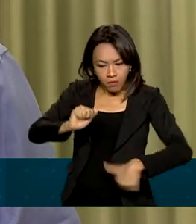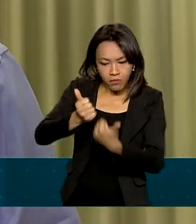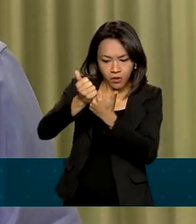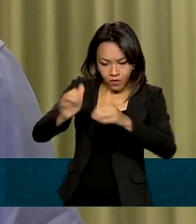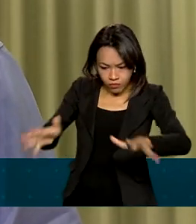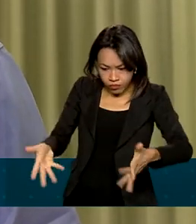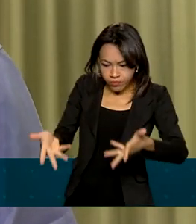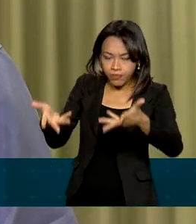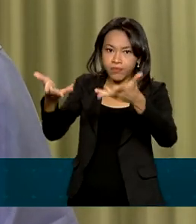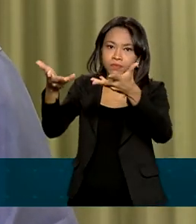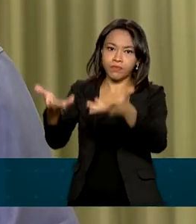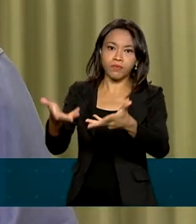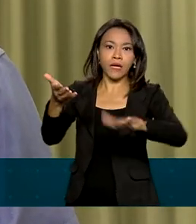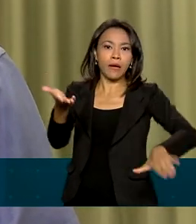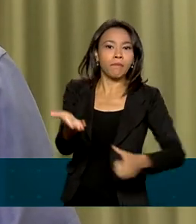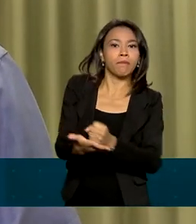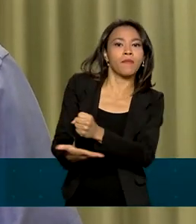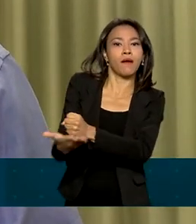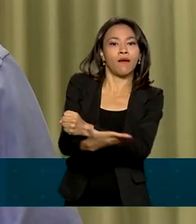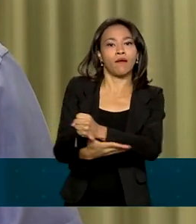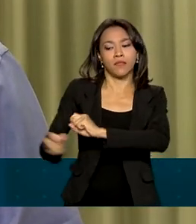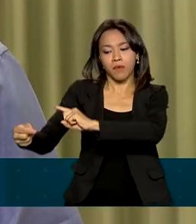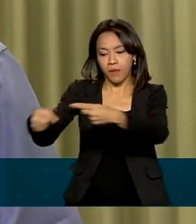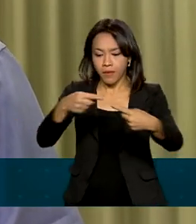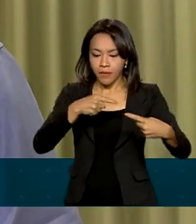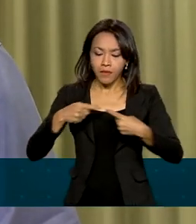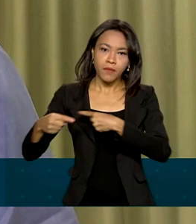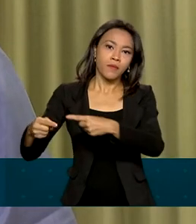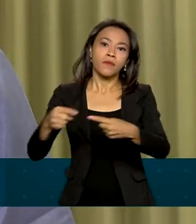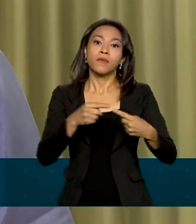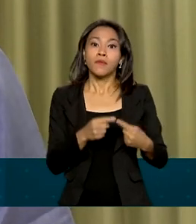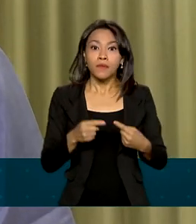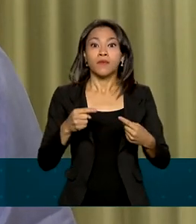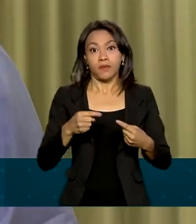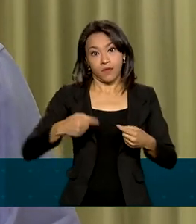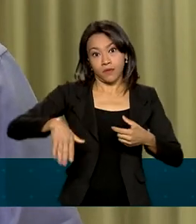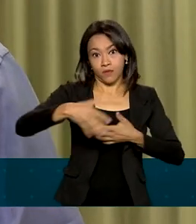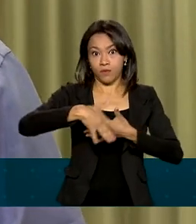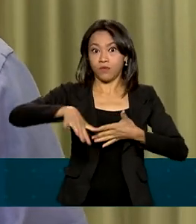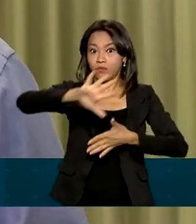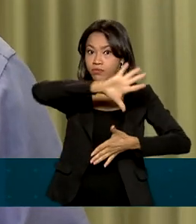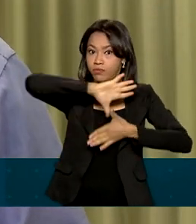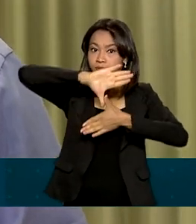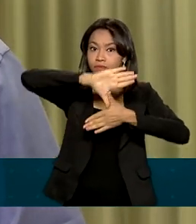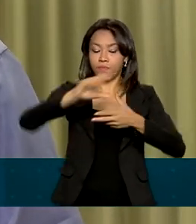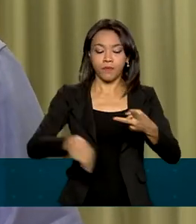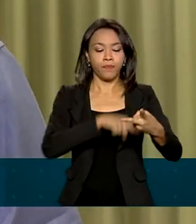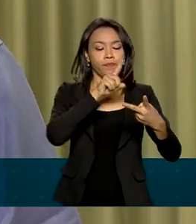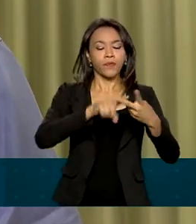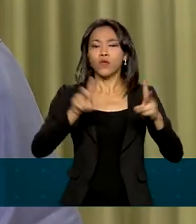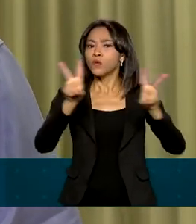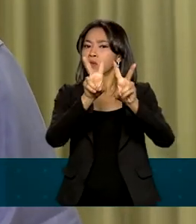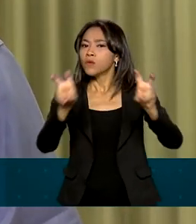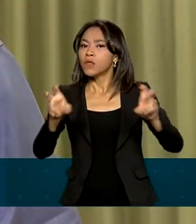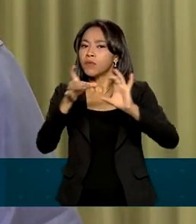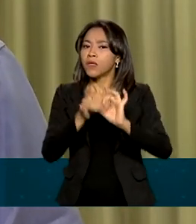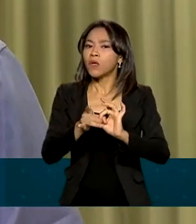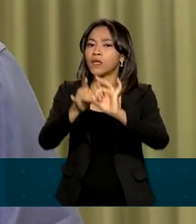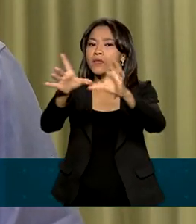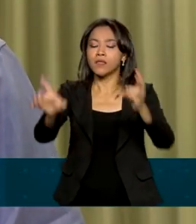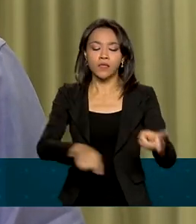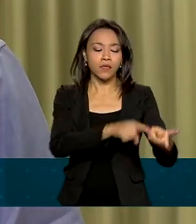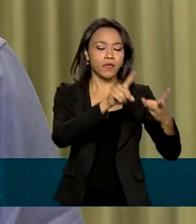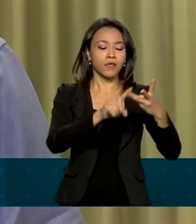Direito, que é um dos pilares fundamentais da nossa civilização ocidental, a questão da democracia, dos direitos